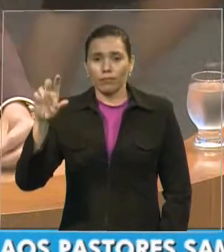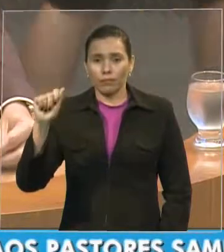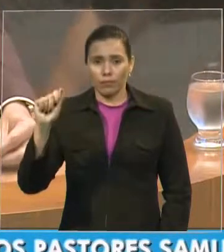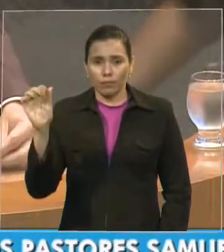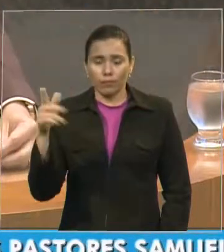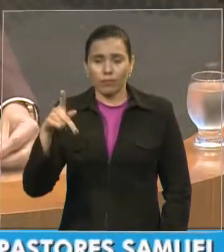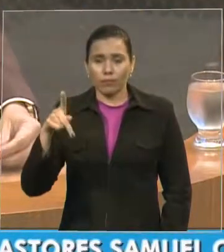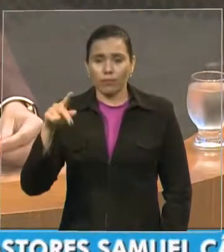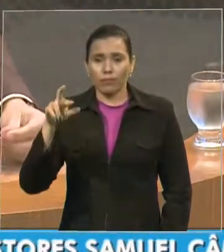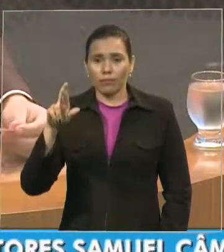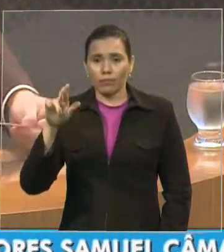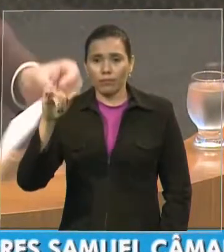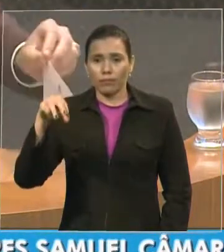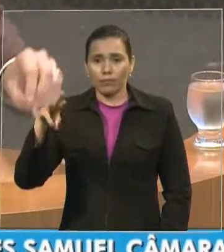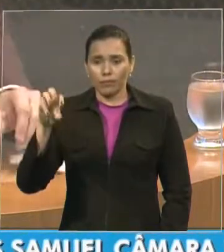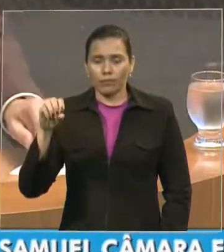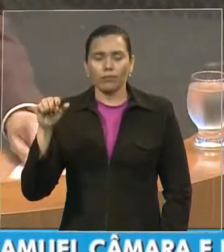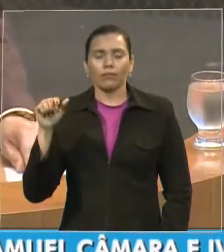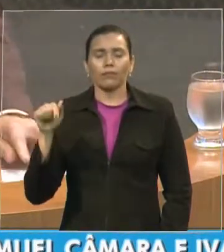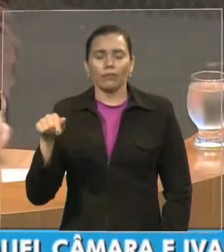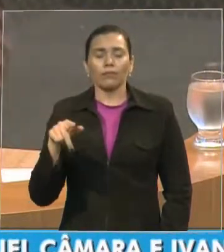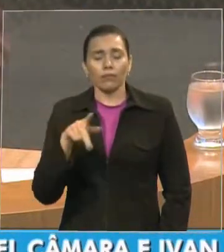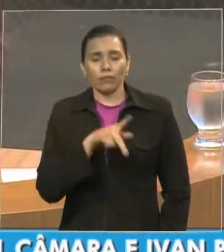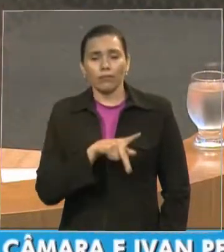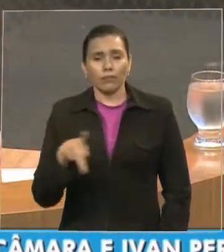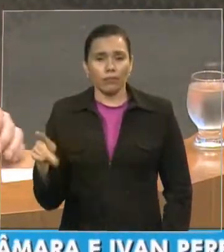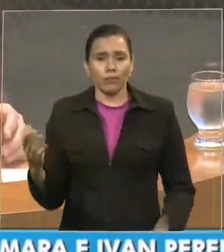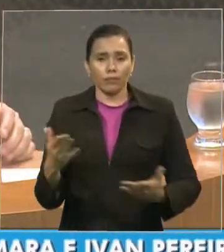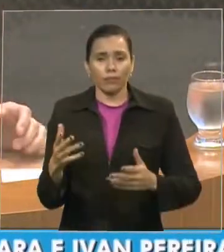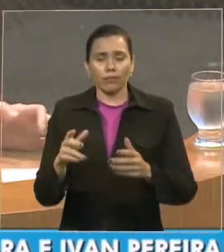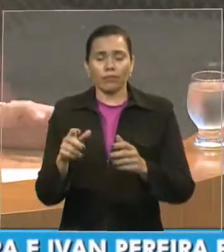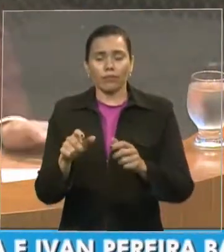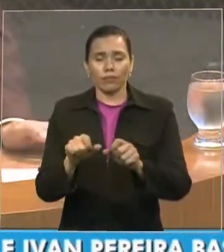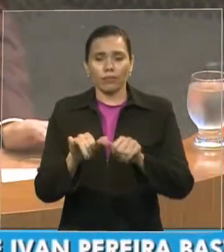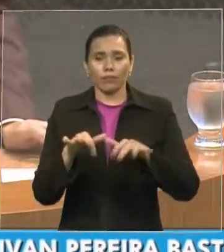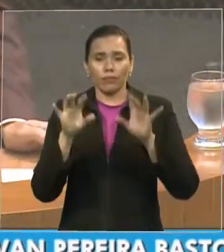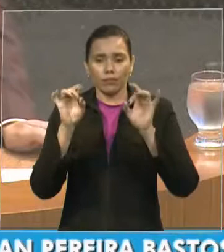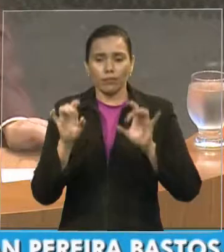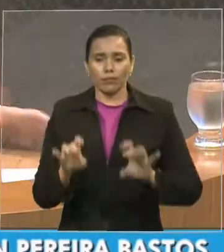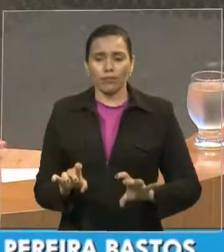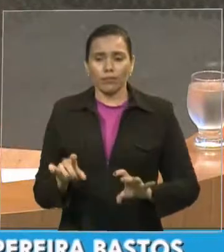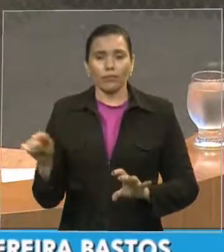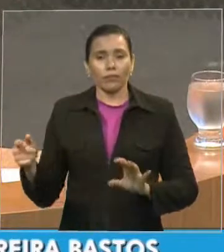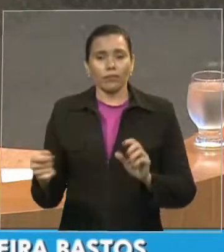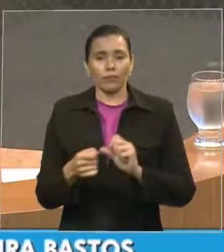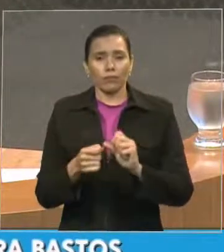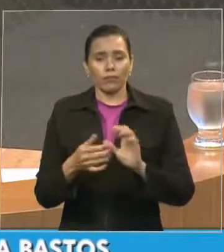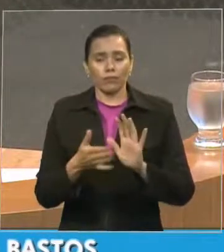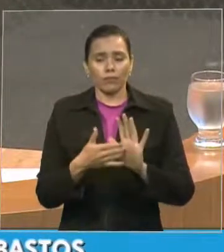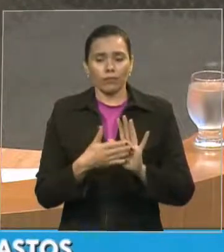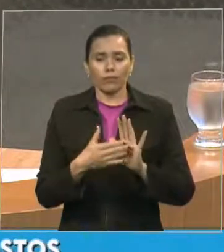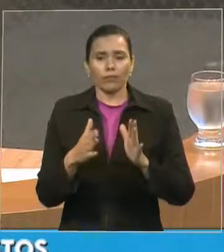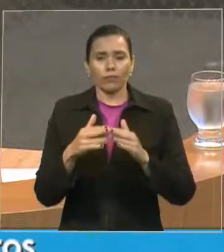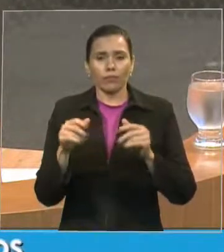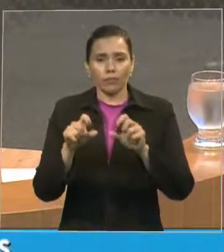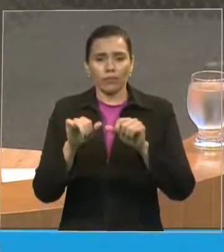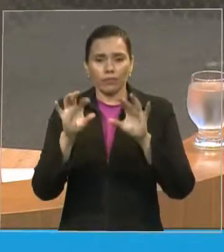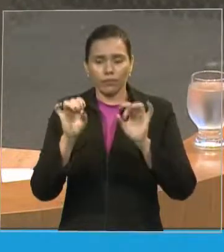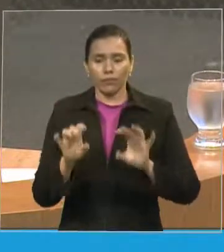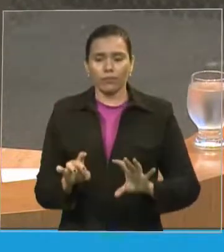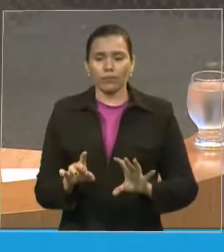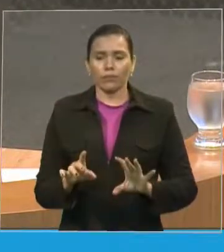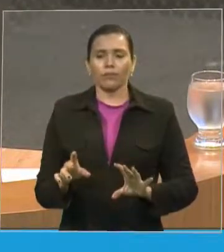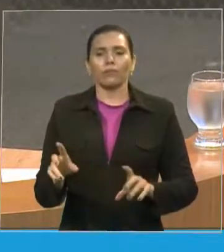sessão solene e autora do requerimento pastor Samuel Câmara homenageado